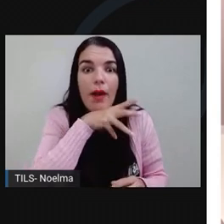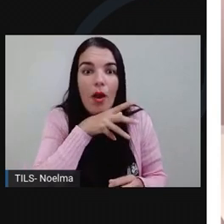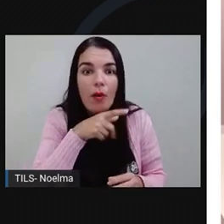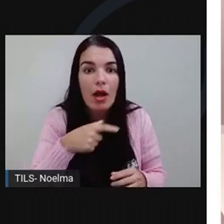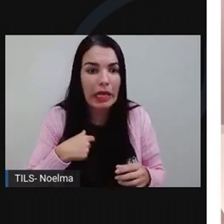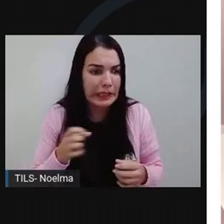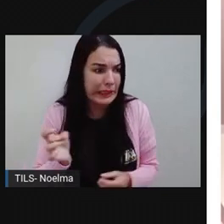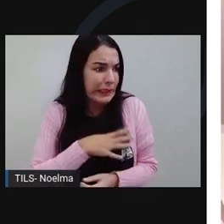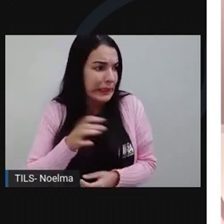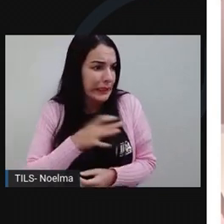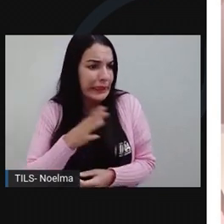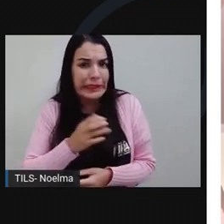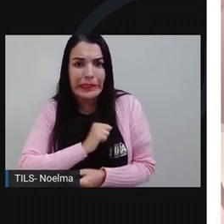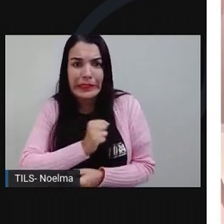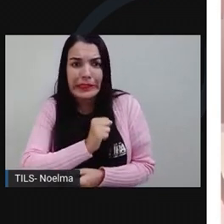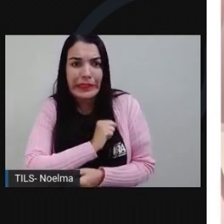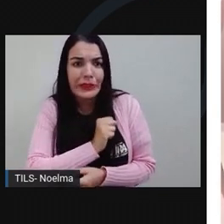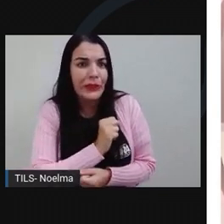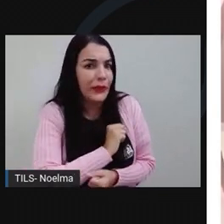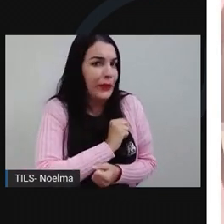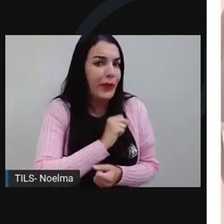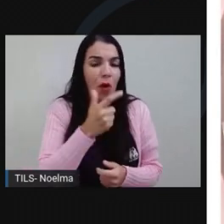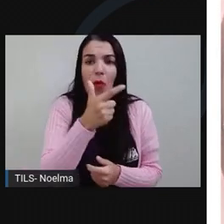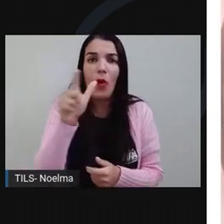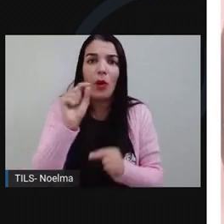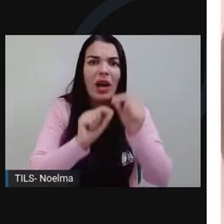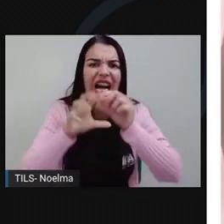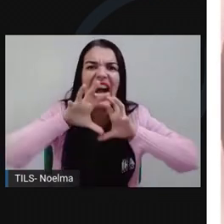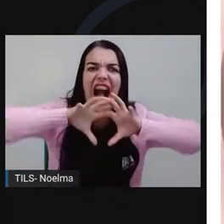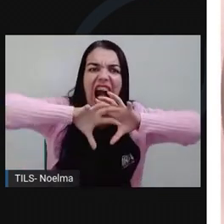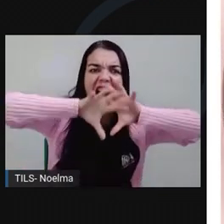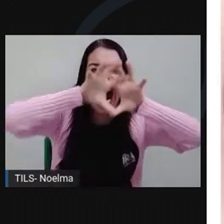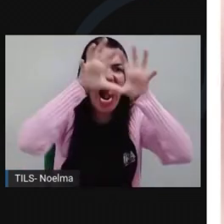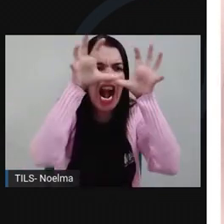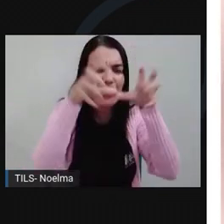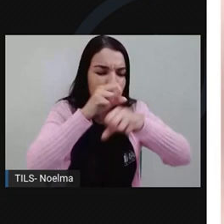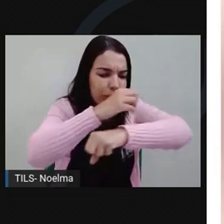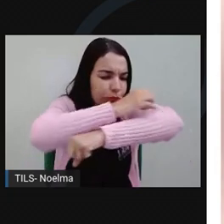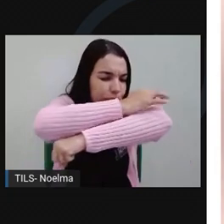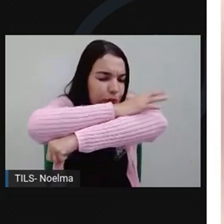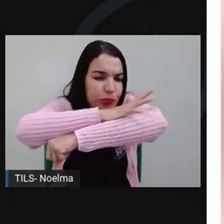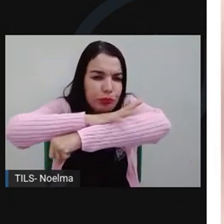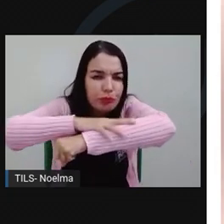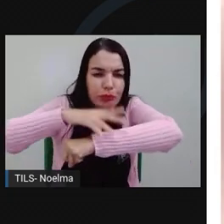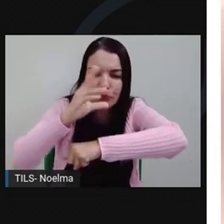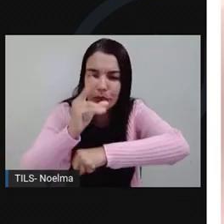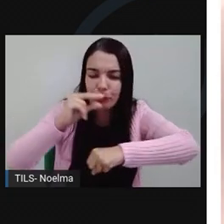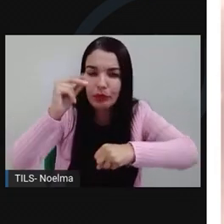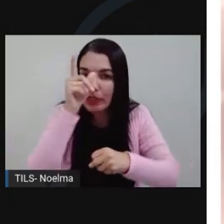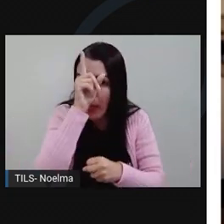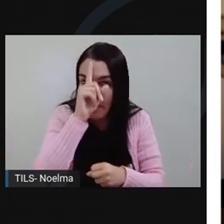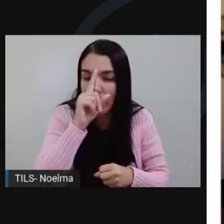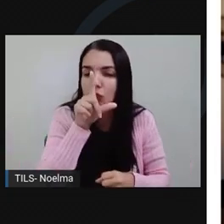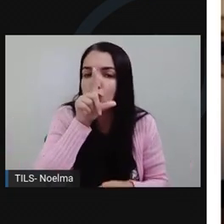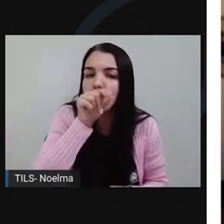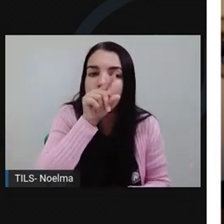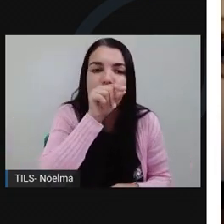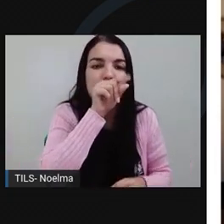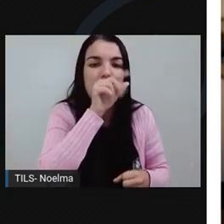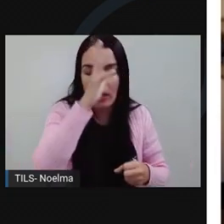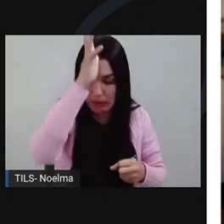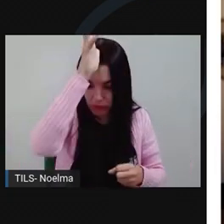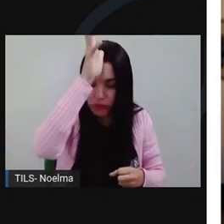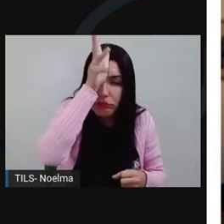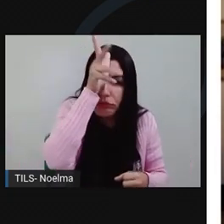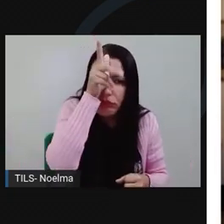ainda me bate o coração. O outro era um bicho feroz, de penas amarelas, bico pontudo, crista